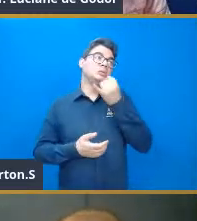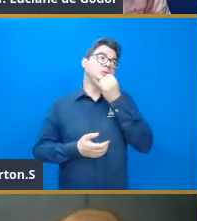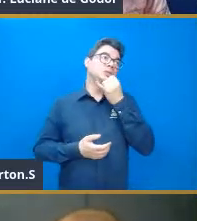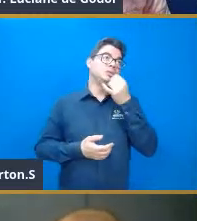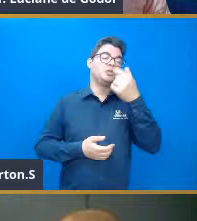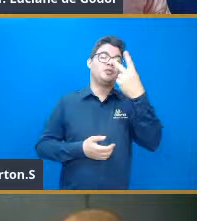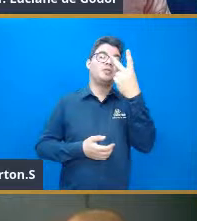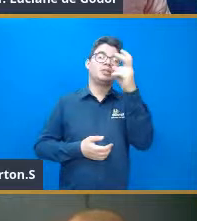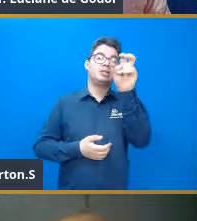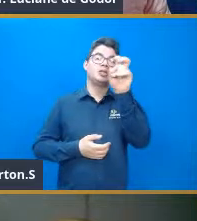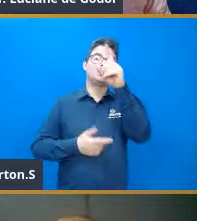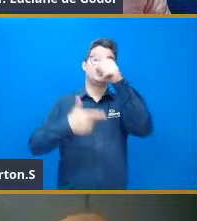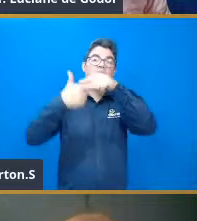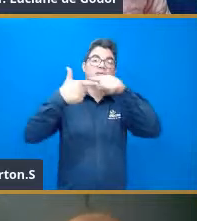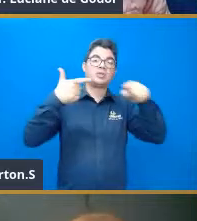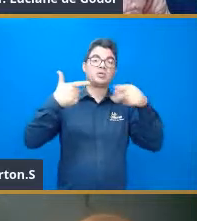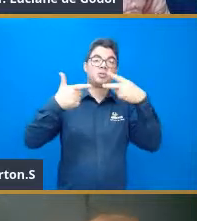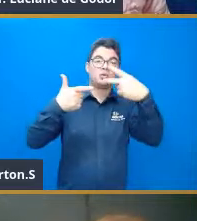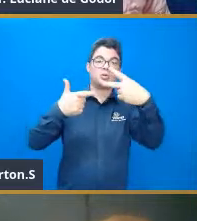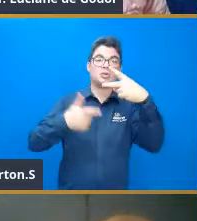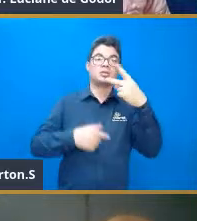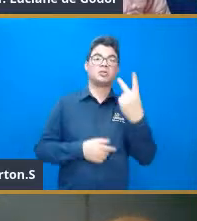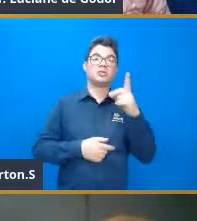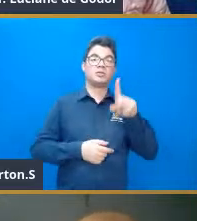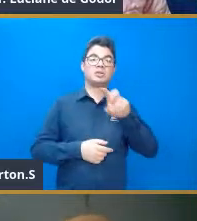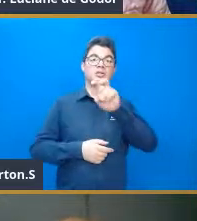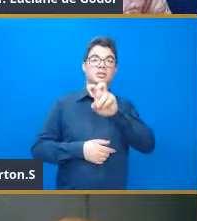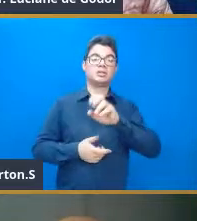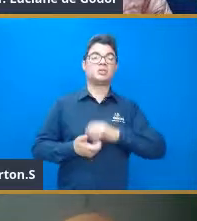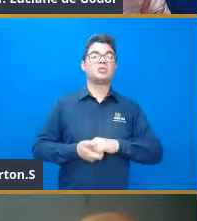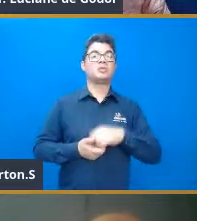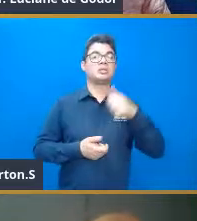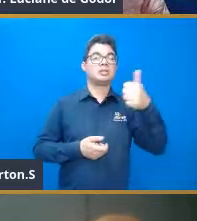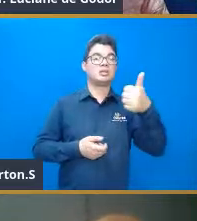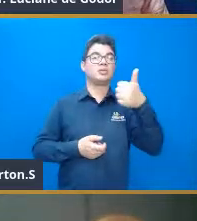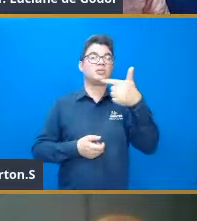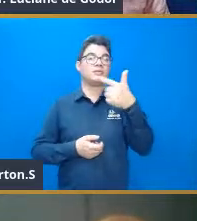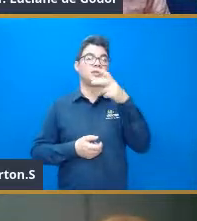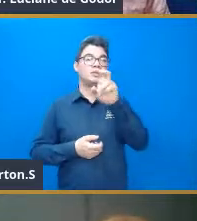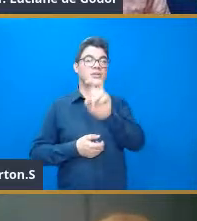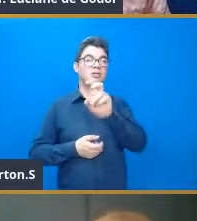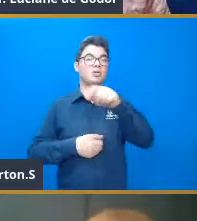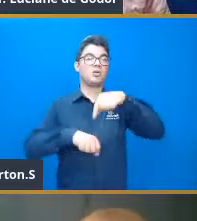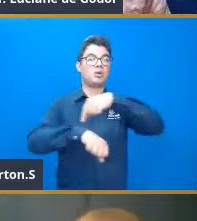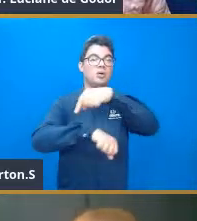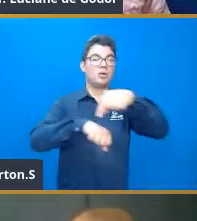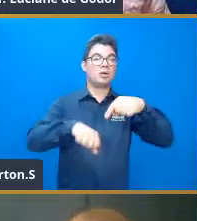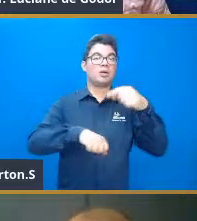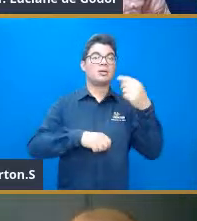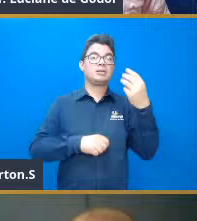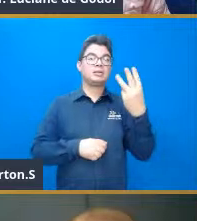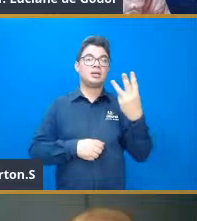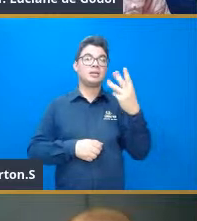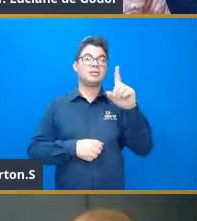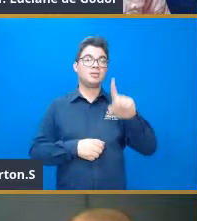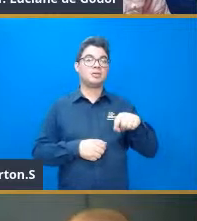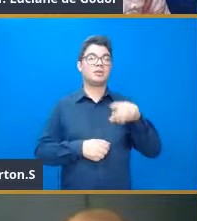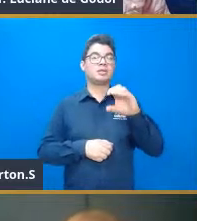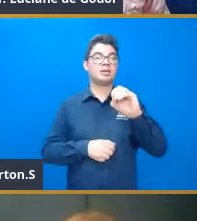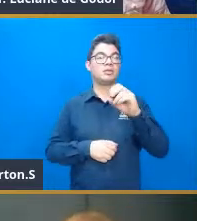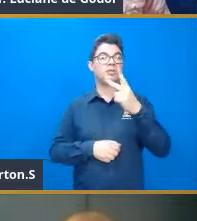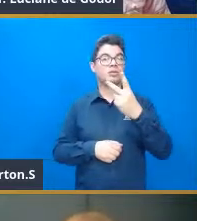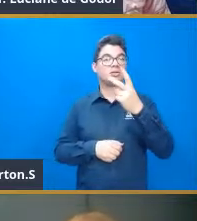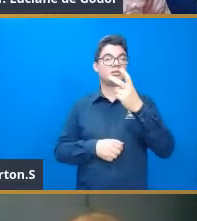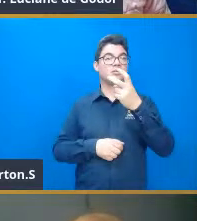25 por 2, 12,5, metade 6,125, mais uma hora, 3,0625, e assim por diante. Então, nós